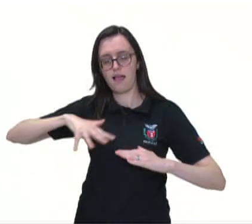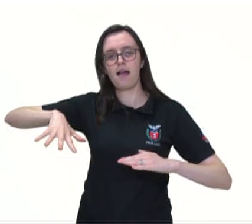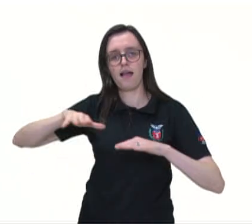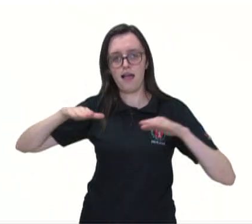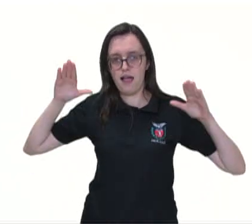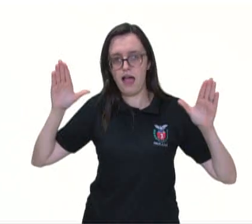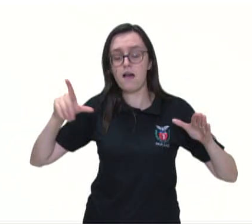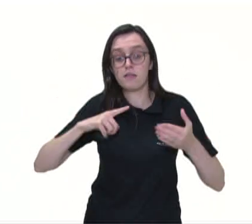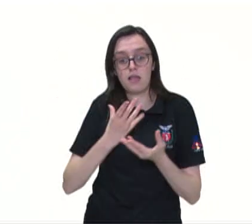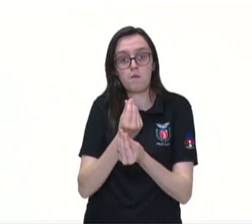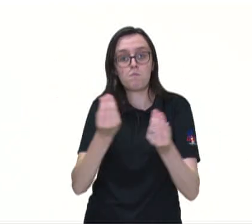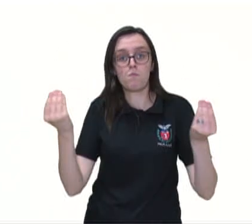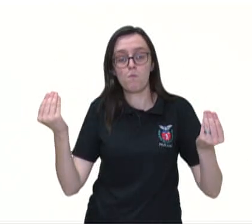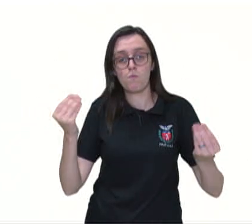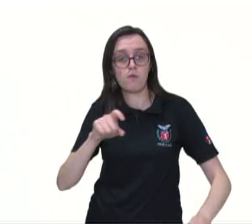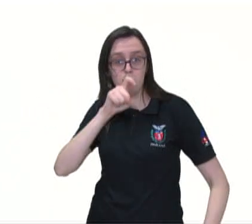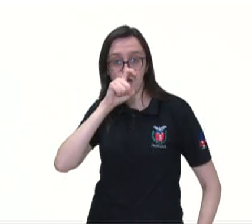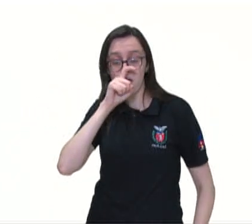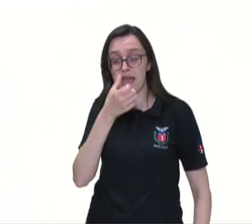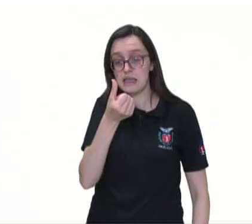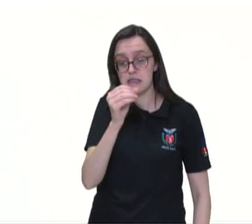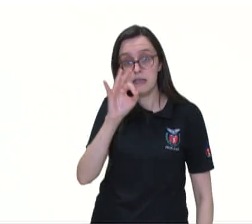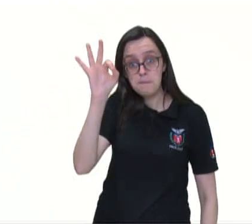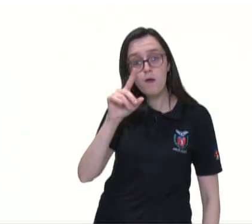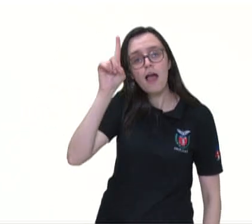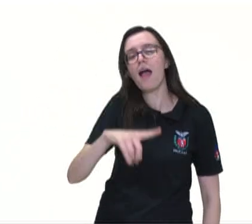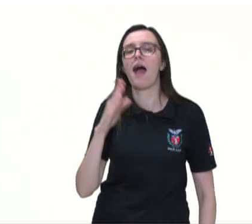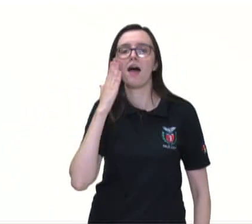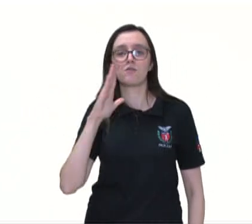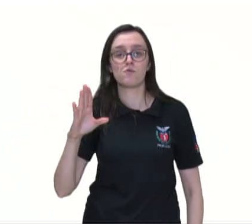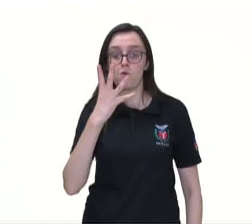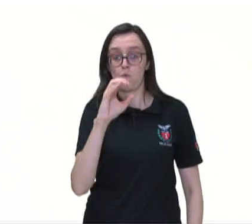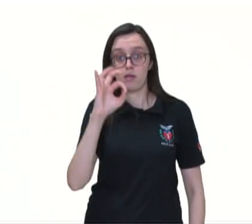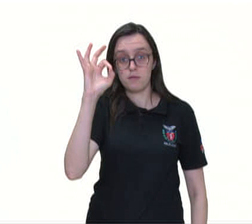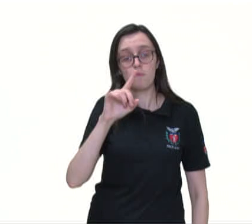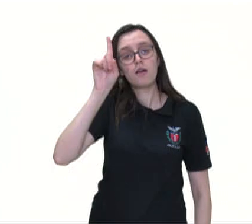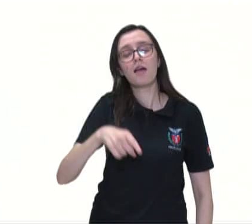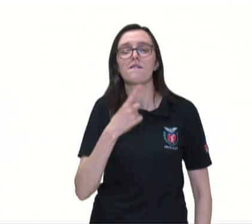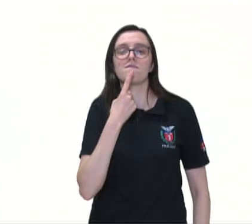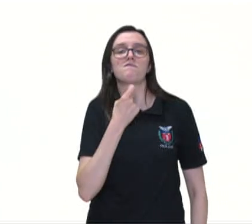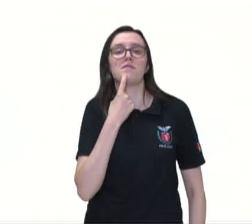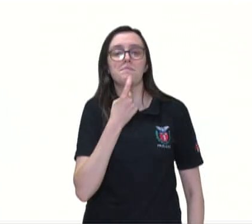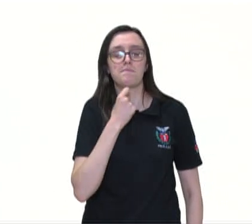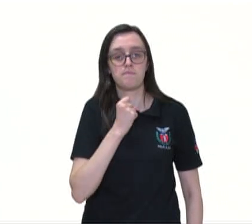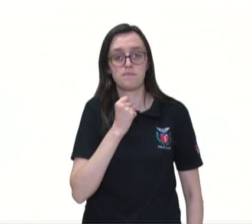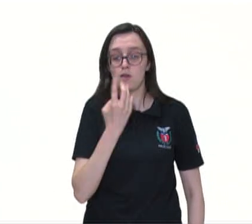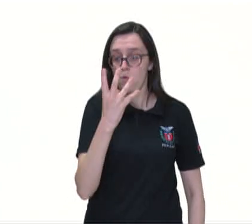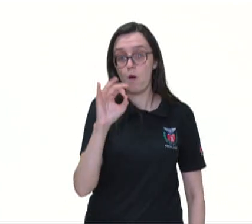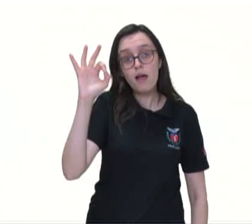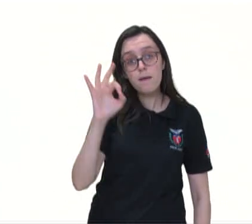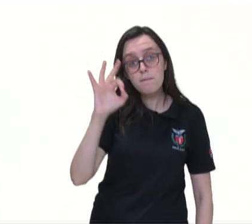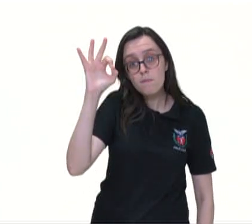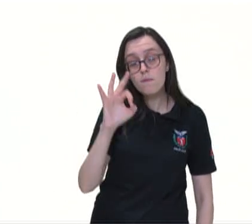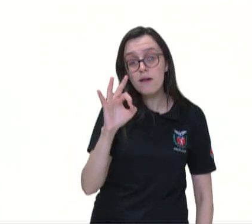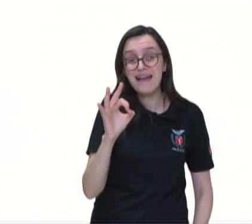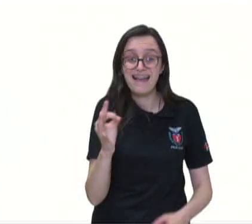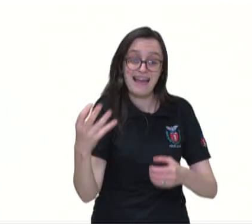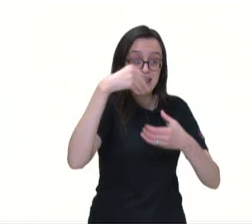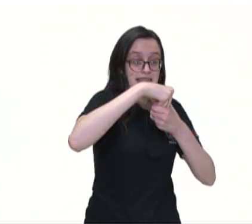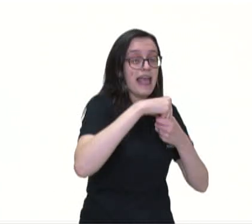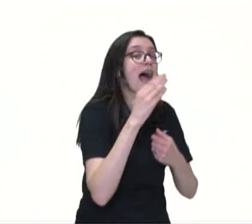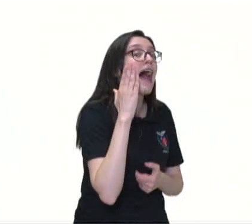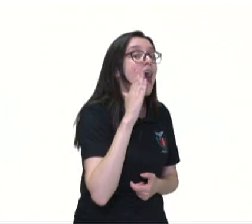araras. 60% das araras são azuis. 40% são vermelhas. 40% das azuis